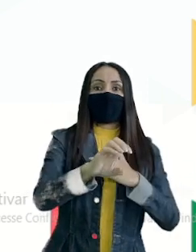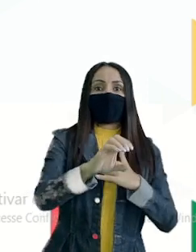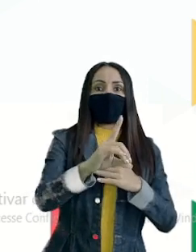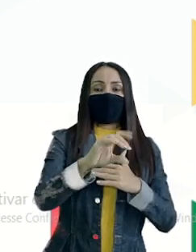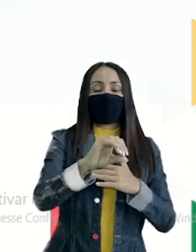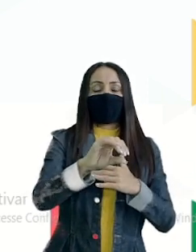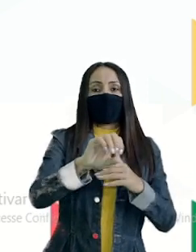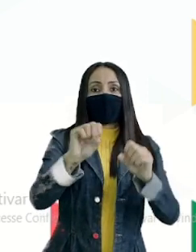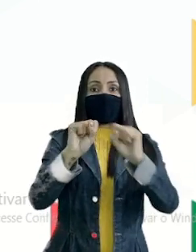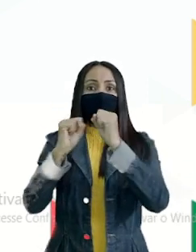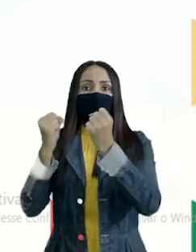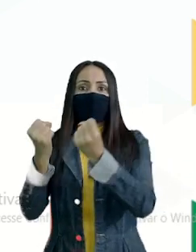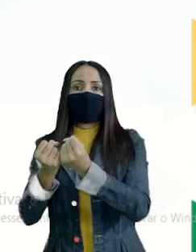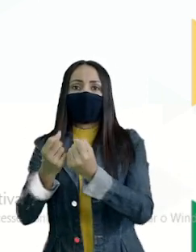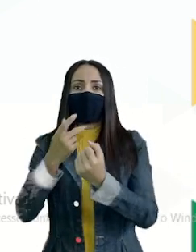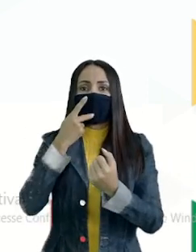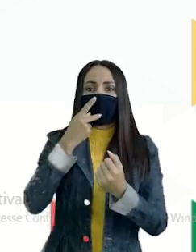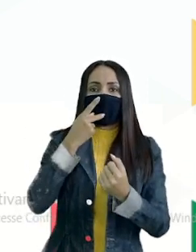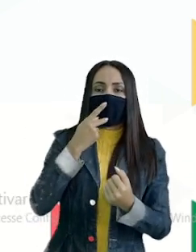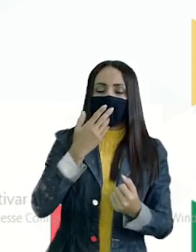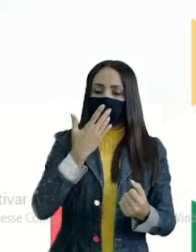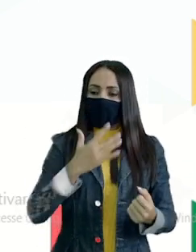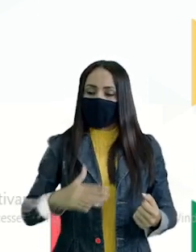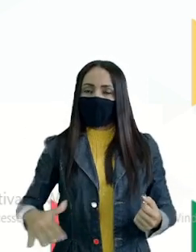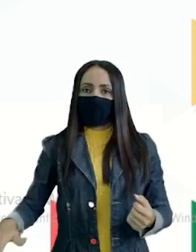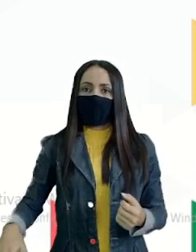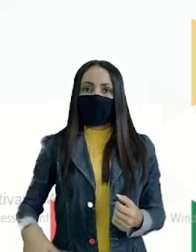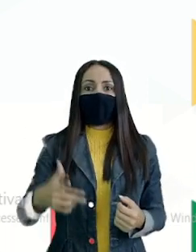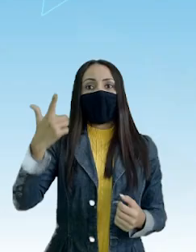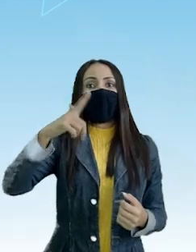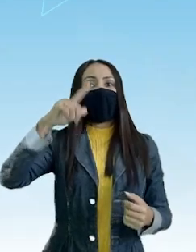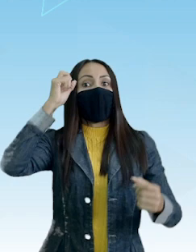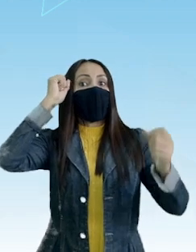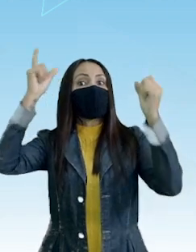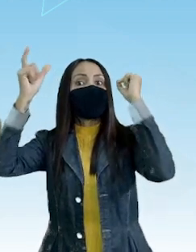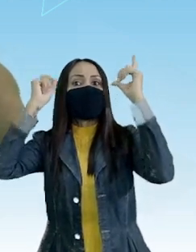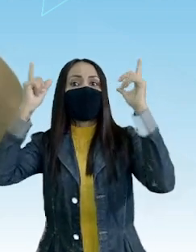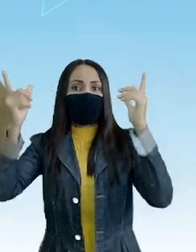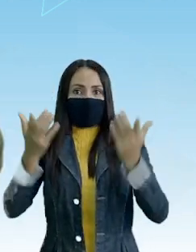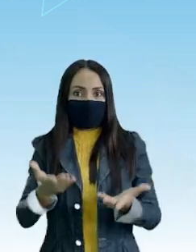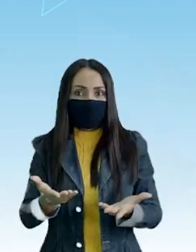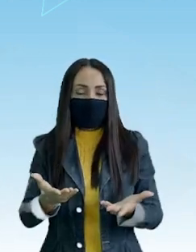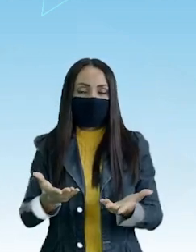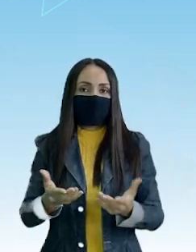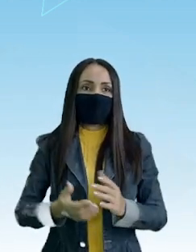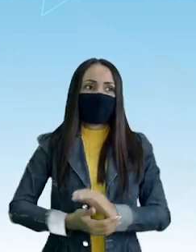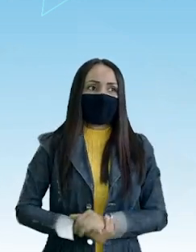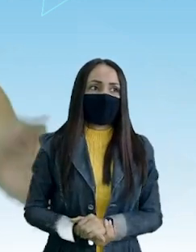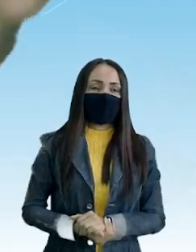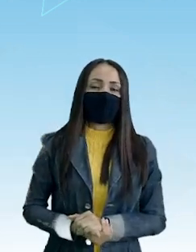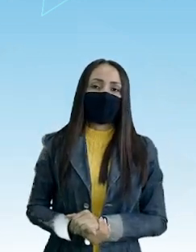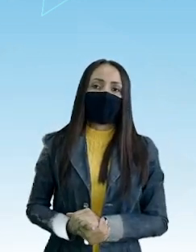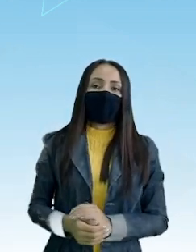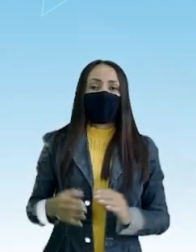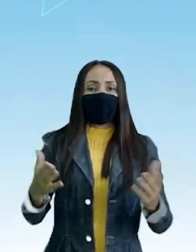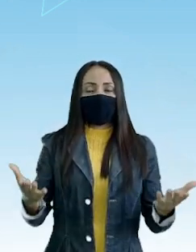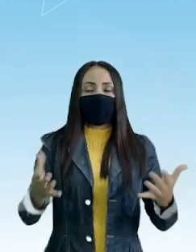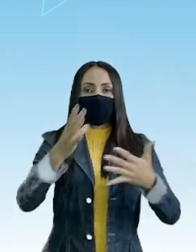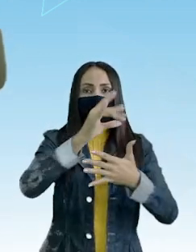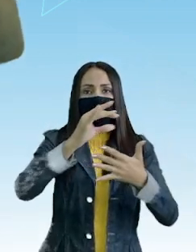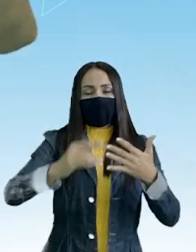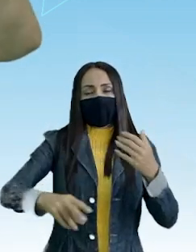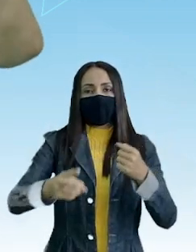Na fala do menino Ela assume uma outra conotação Um outro sentido Então o elemento